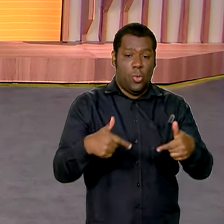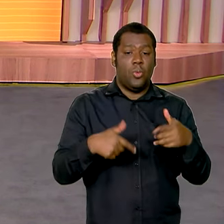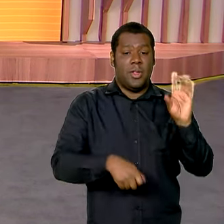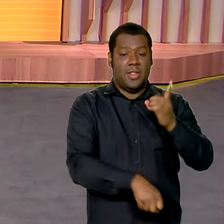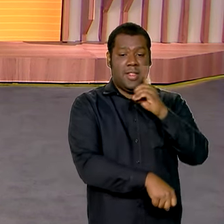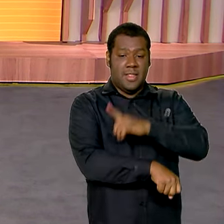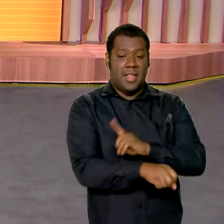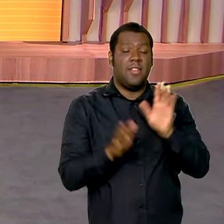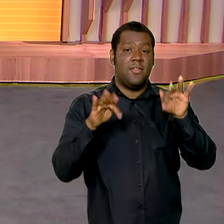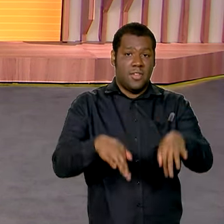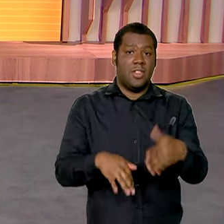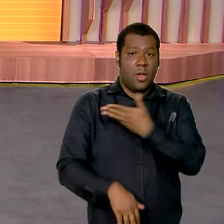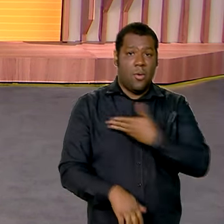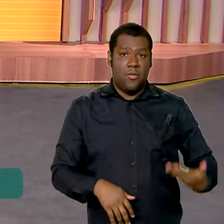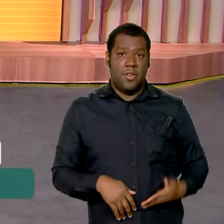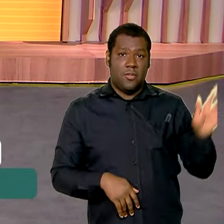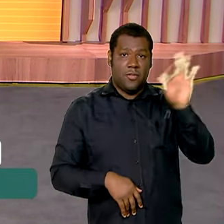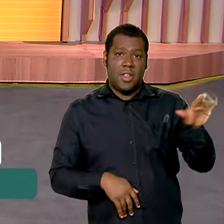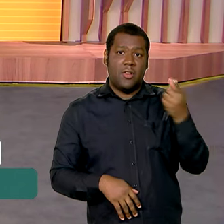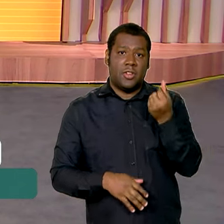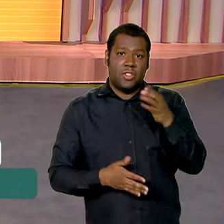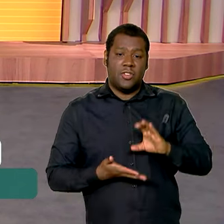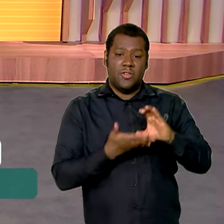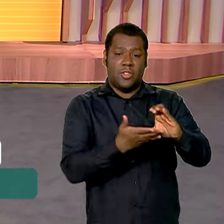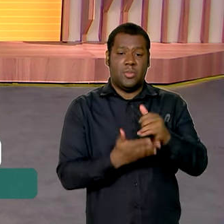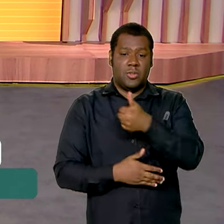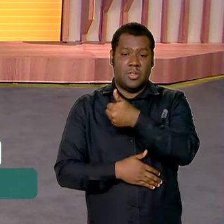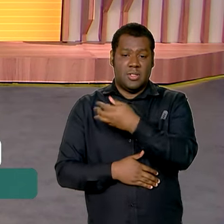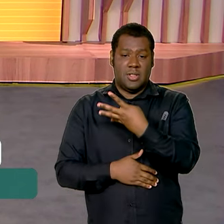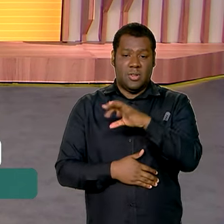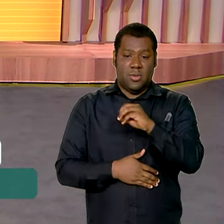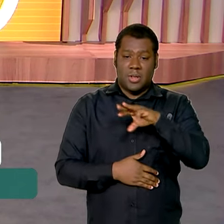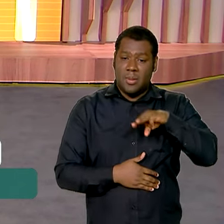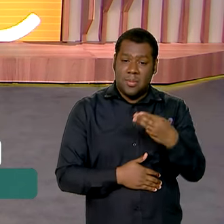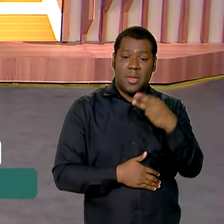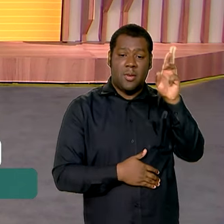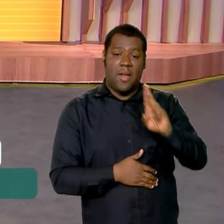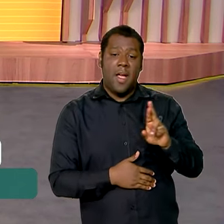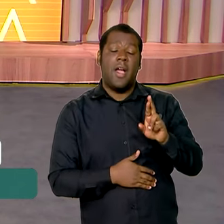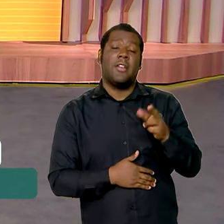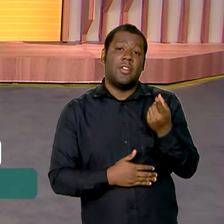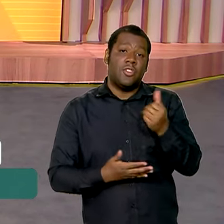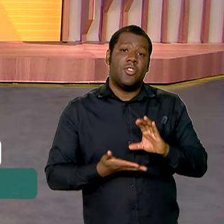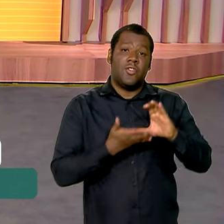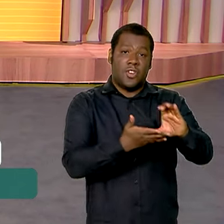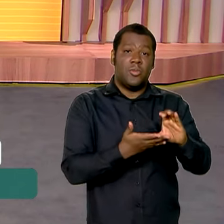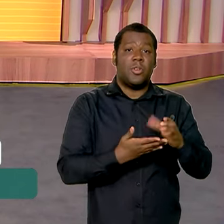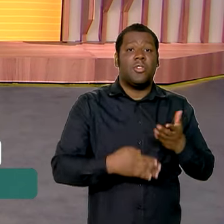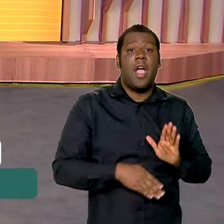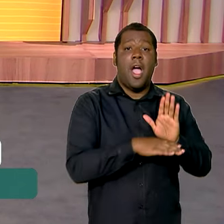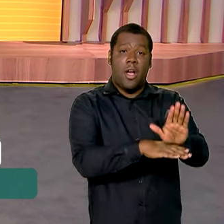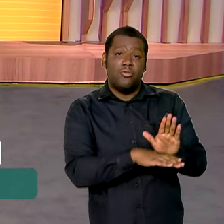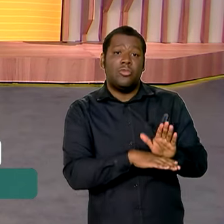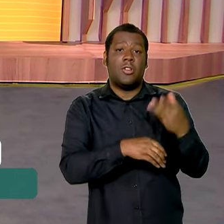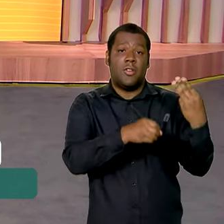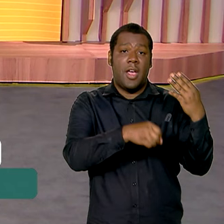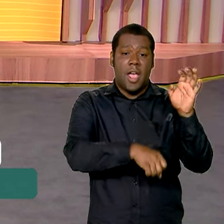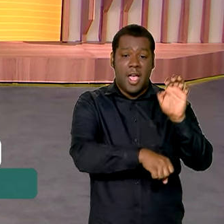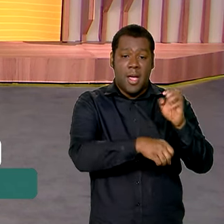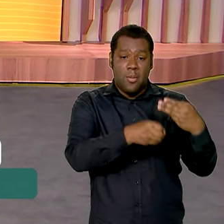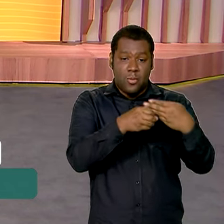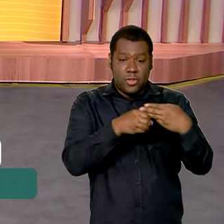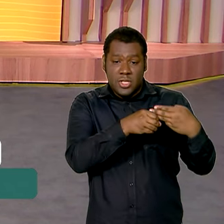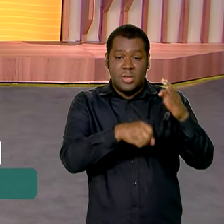destinou 140 milhões de reais para auxiliar estados e municípios no combate à doença. Os recursos para ações